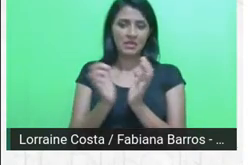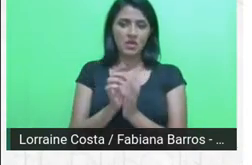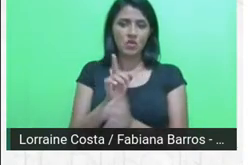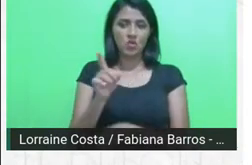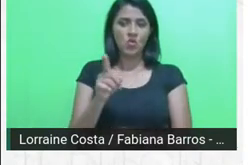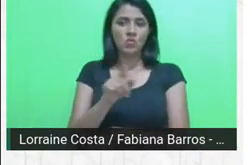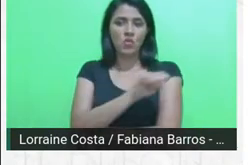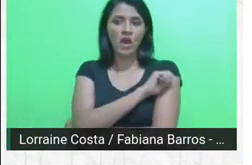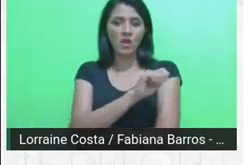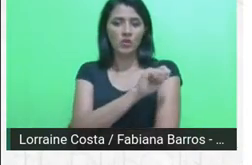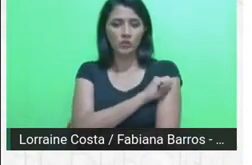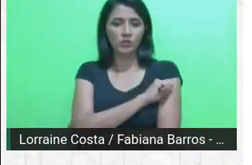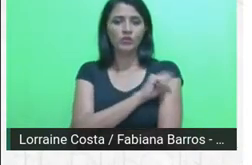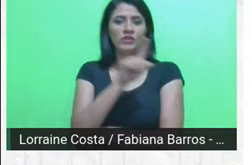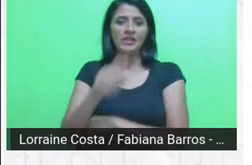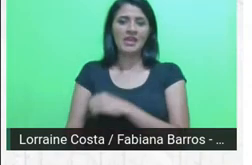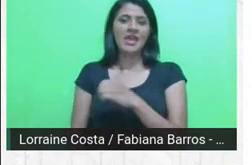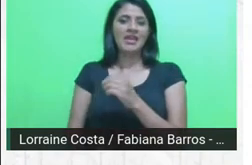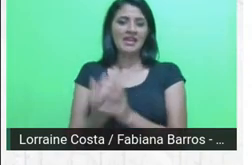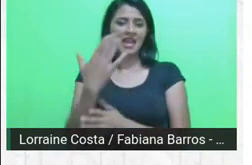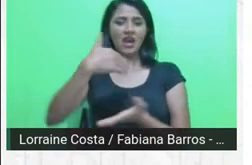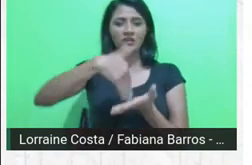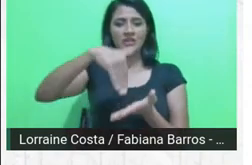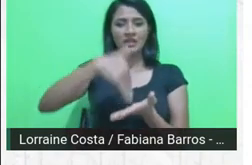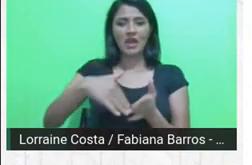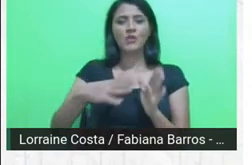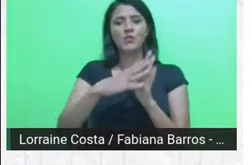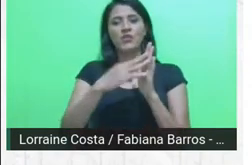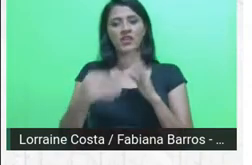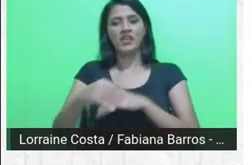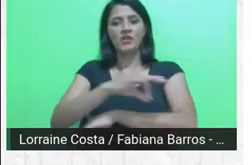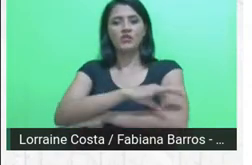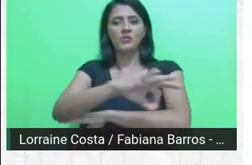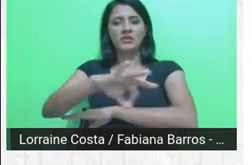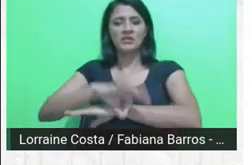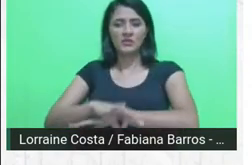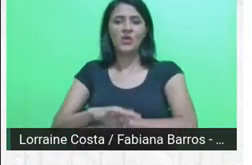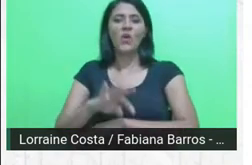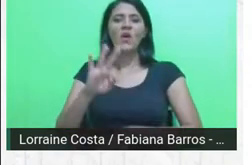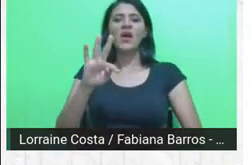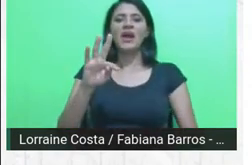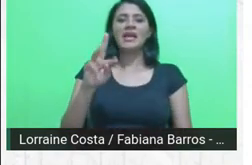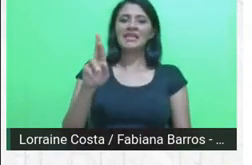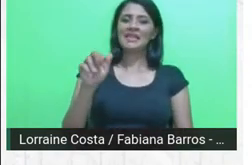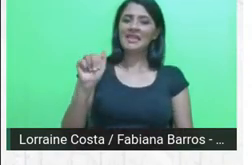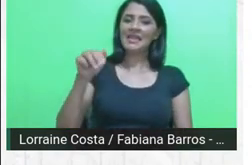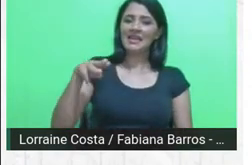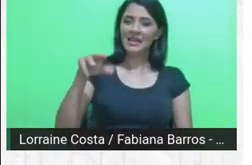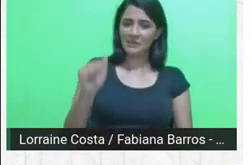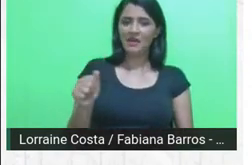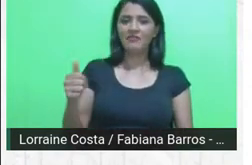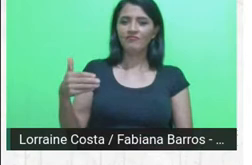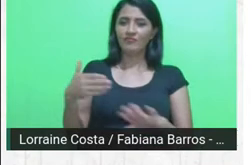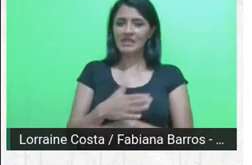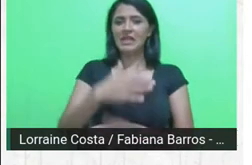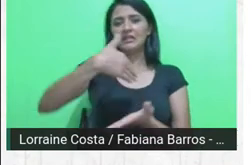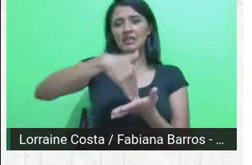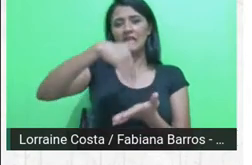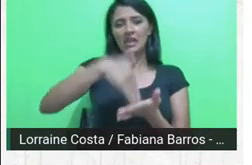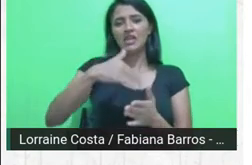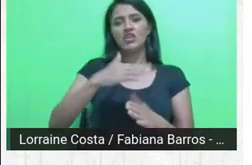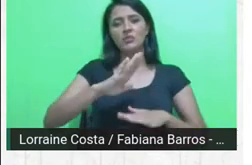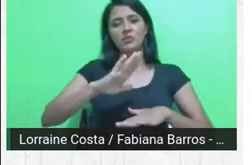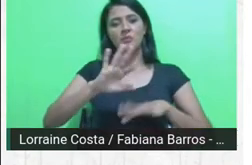cofundadores do Escritório Modelo de Arquitetura do Trama, eles vão se engajar na Secretaria de Planejamento e na